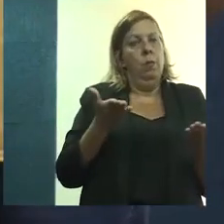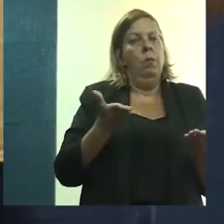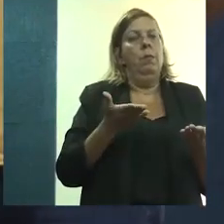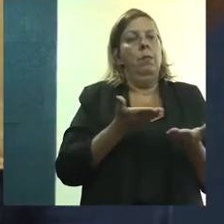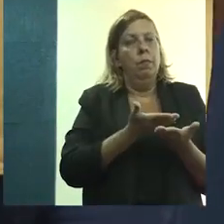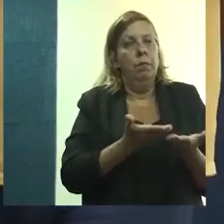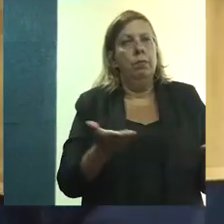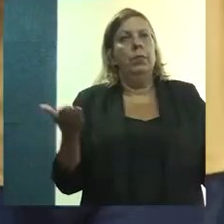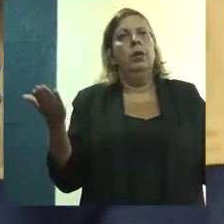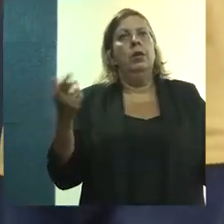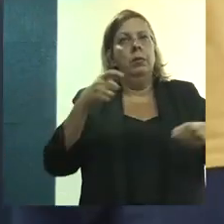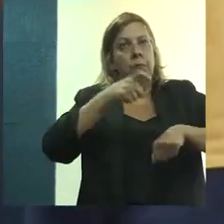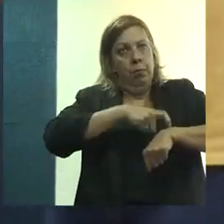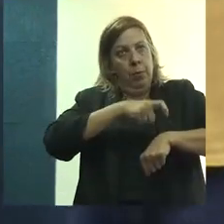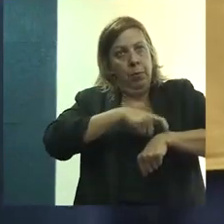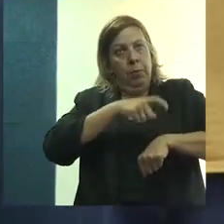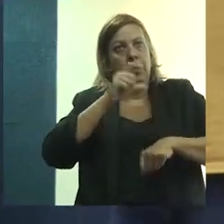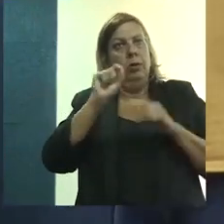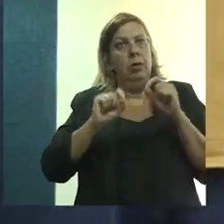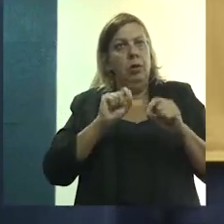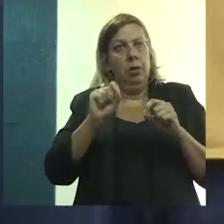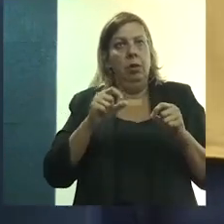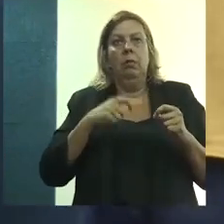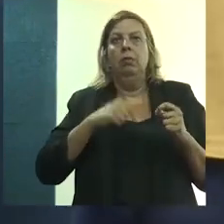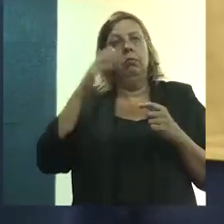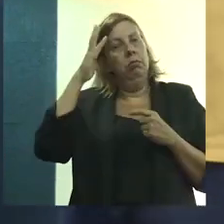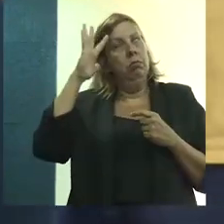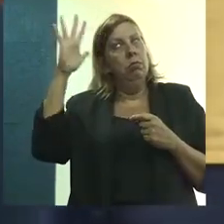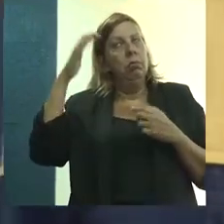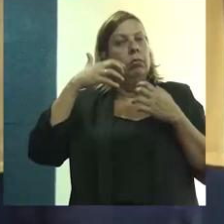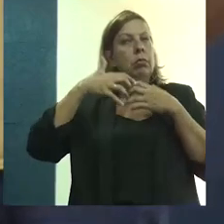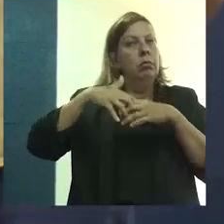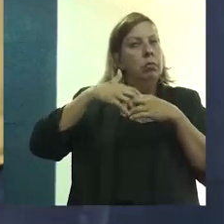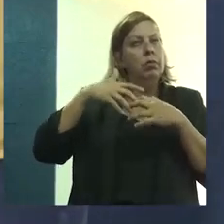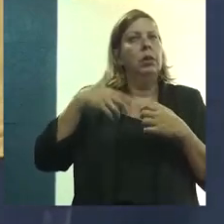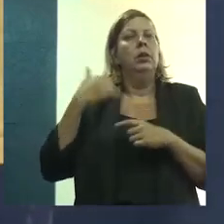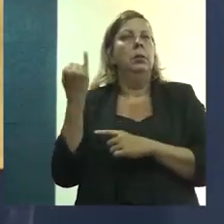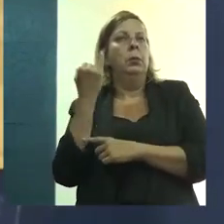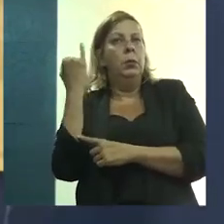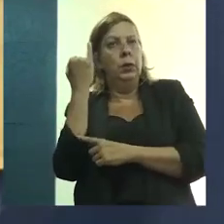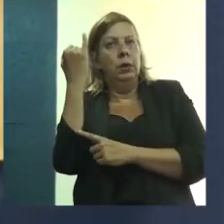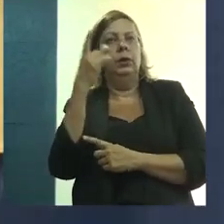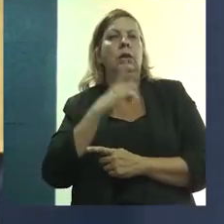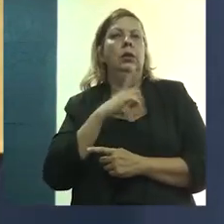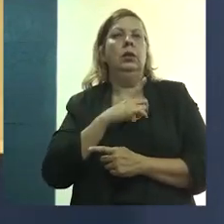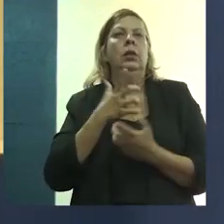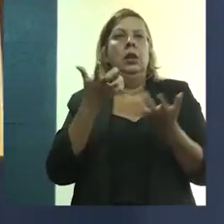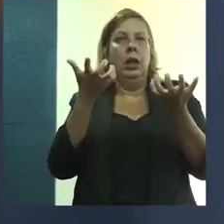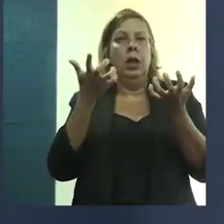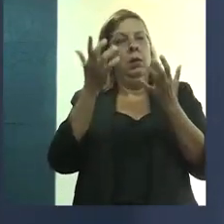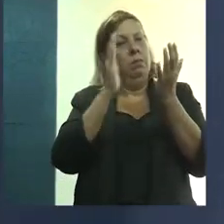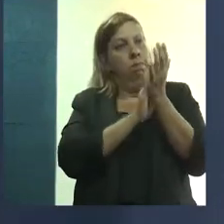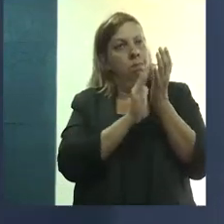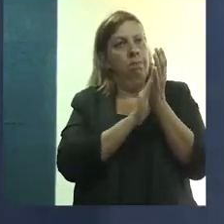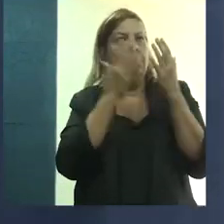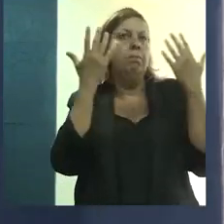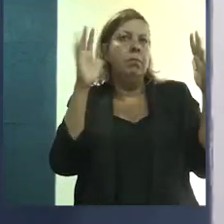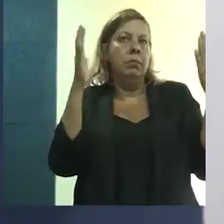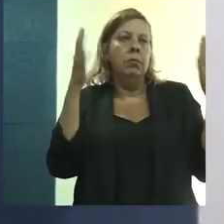proporcionando ele é um momento de grande reflexão, de grande importância. Então eu quero